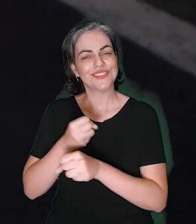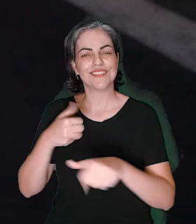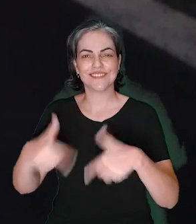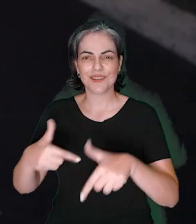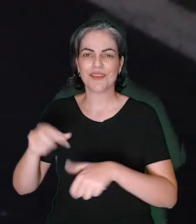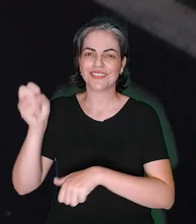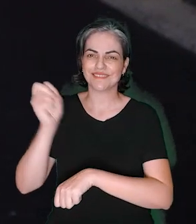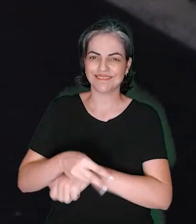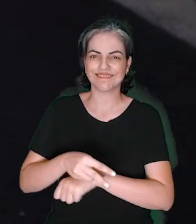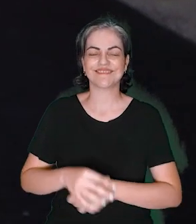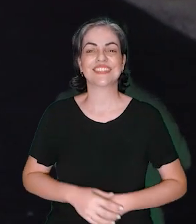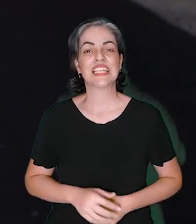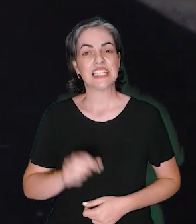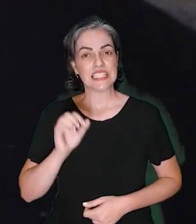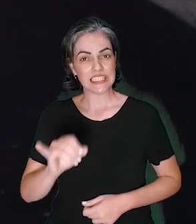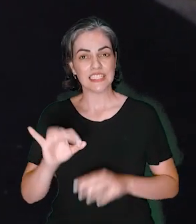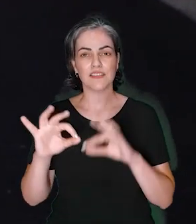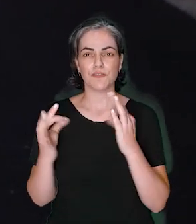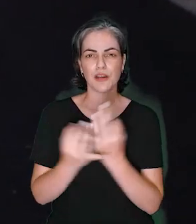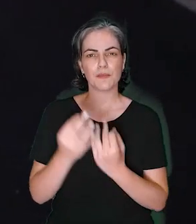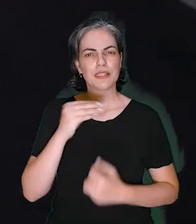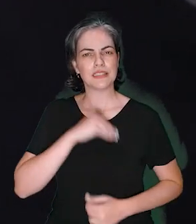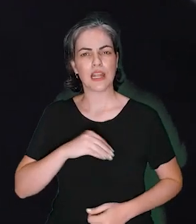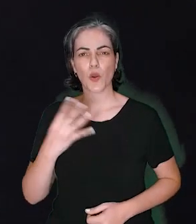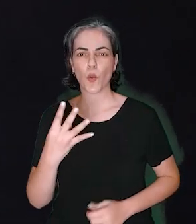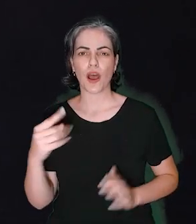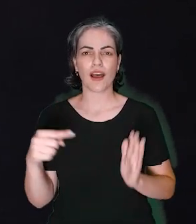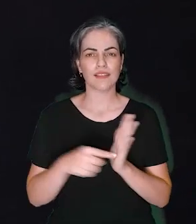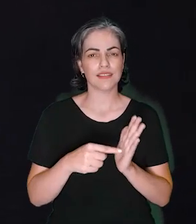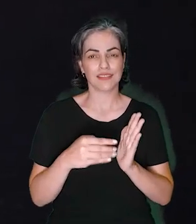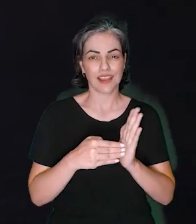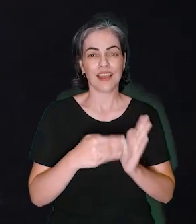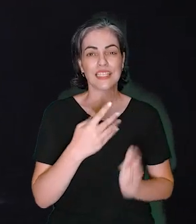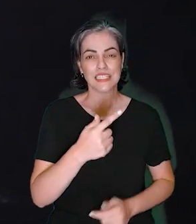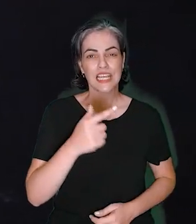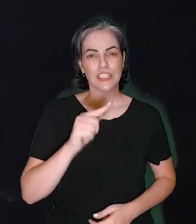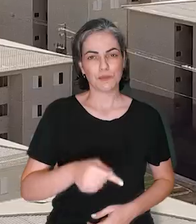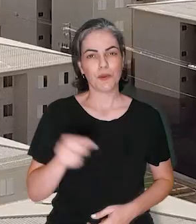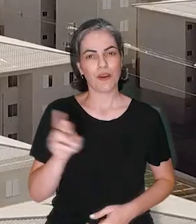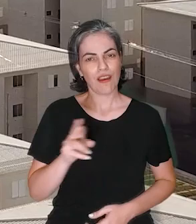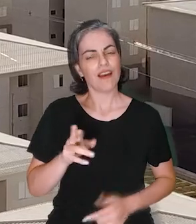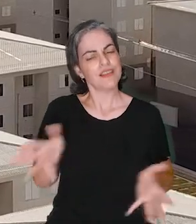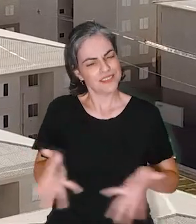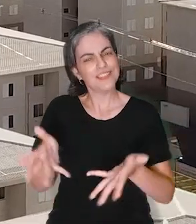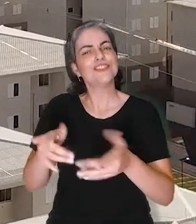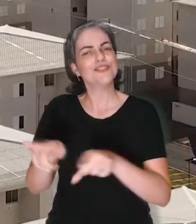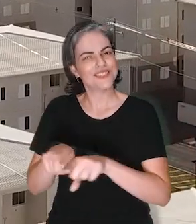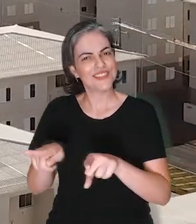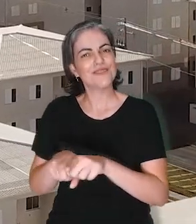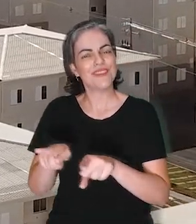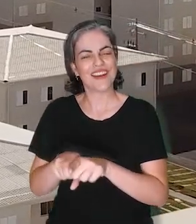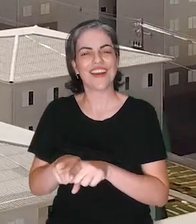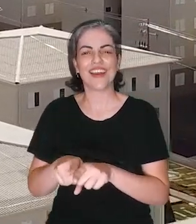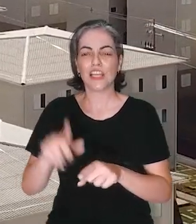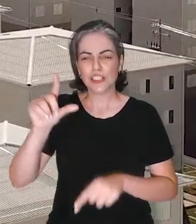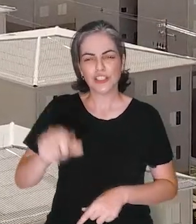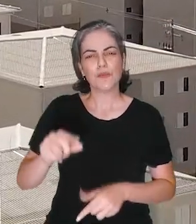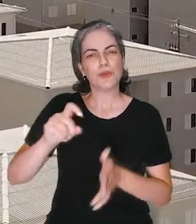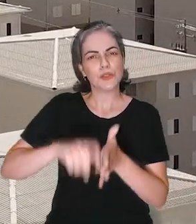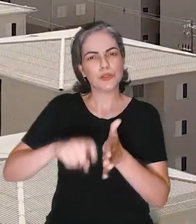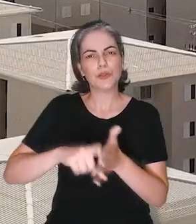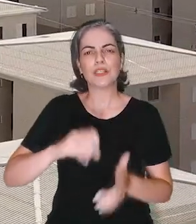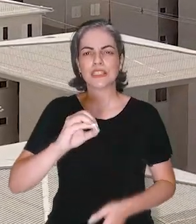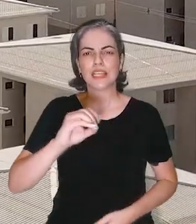contratações para as famílias com renda de R$ 4 a R 7 mil serão incentivadas, com a redução das taxas de juros em 0